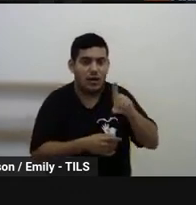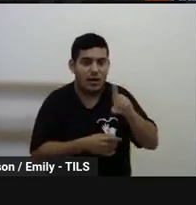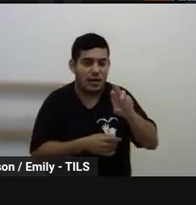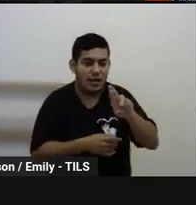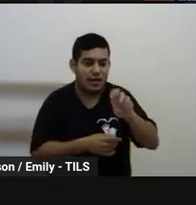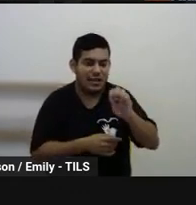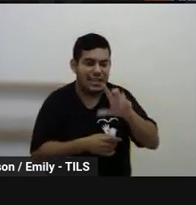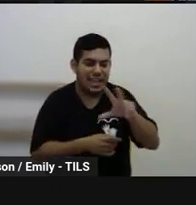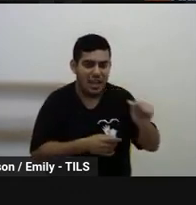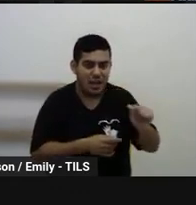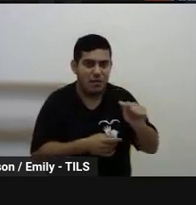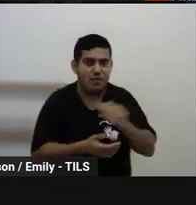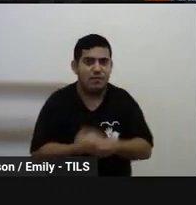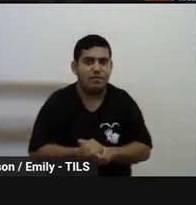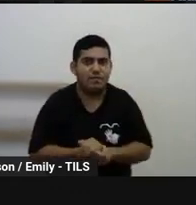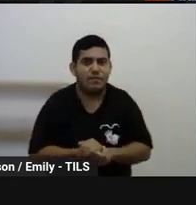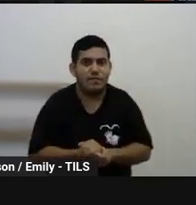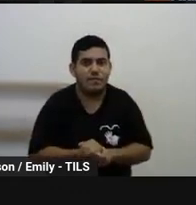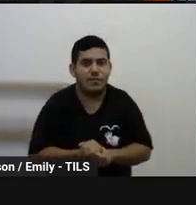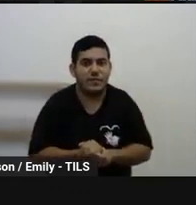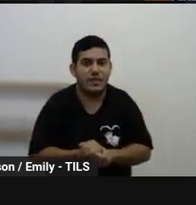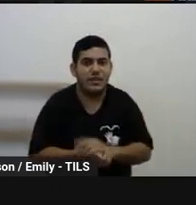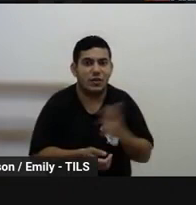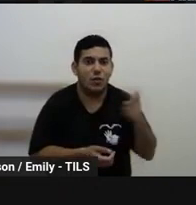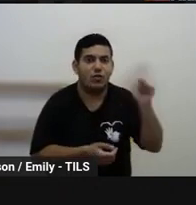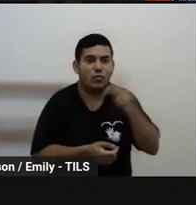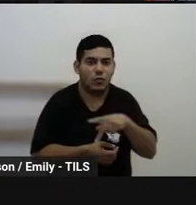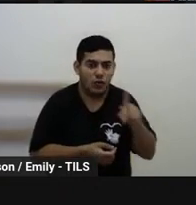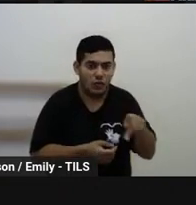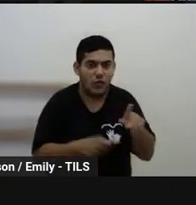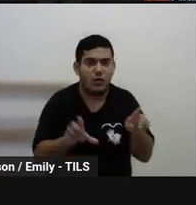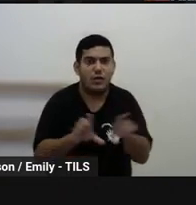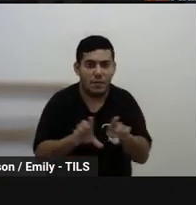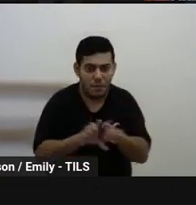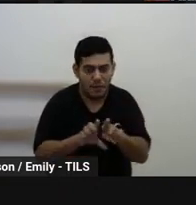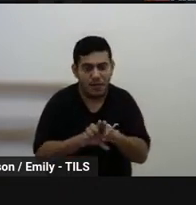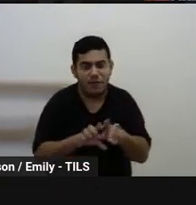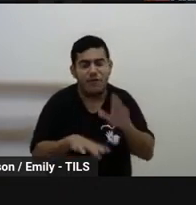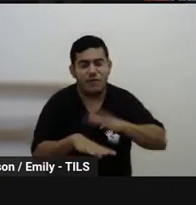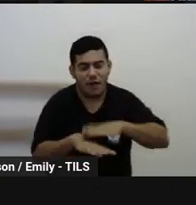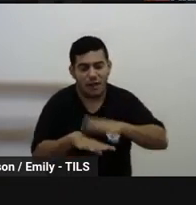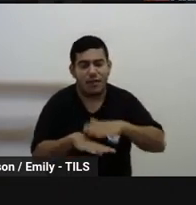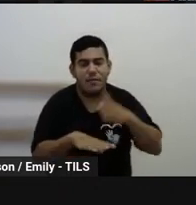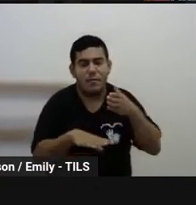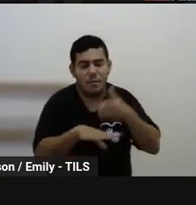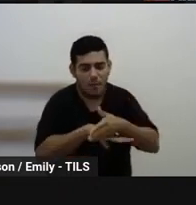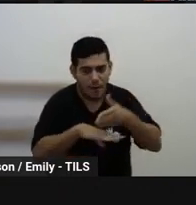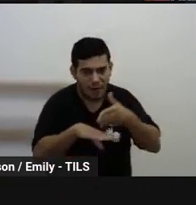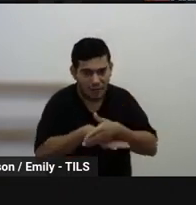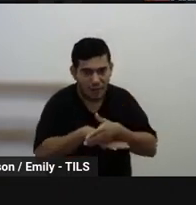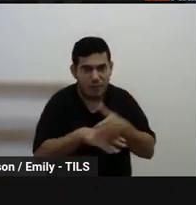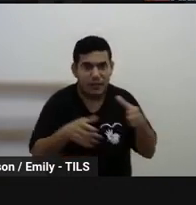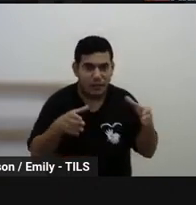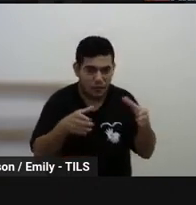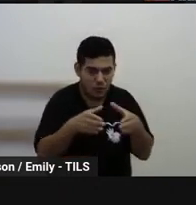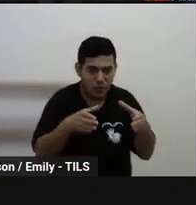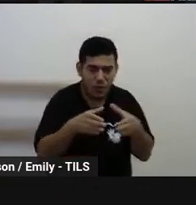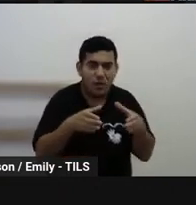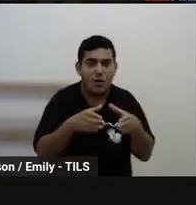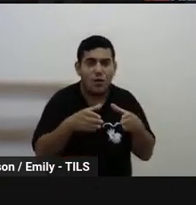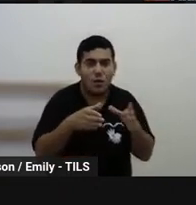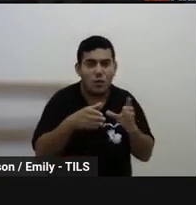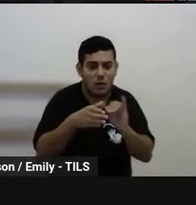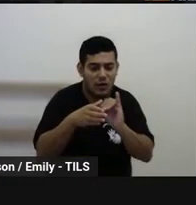repetir, mas também tem outras colegas que fazem parte dessa comissão interna que também podem estar dando esse